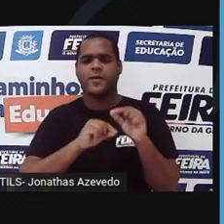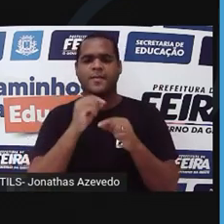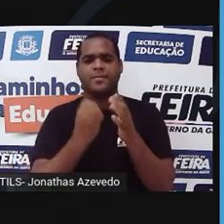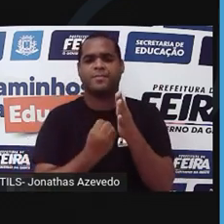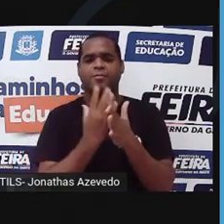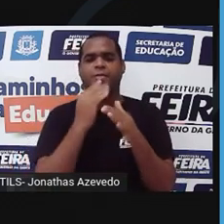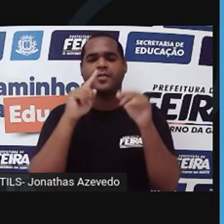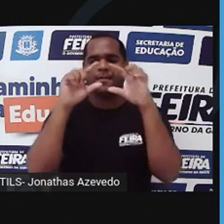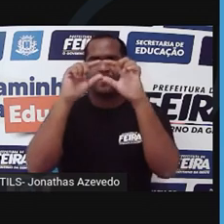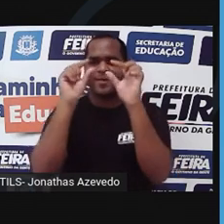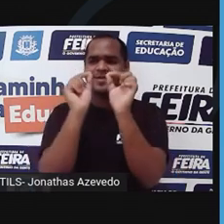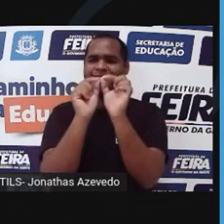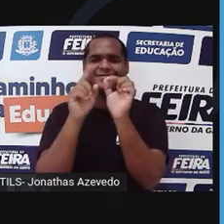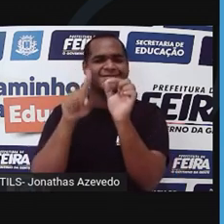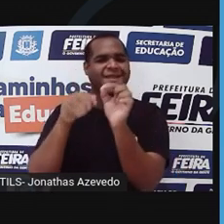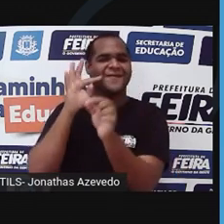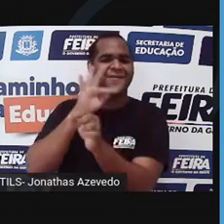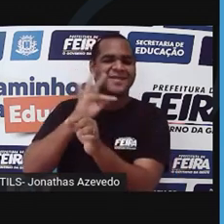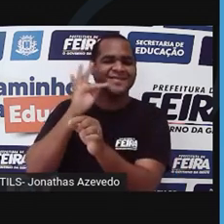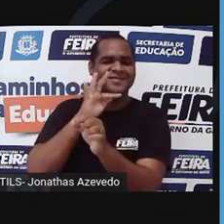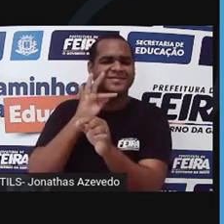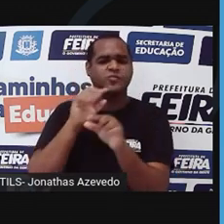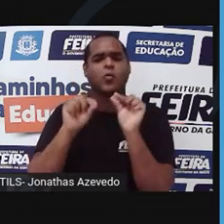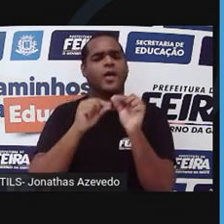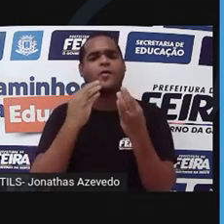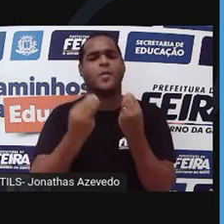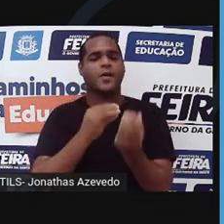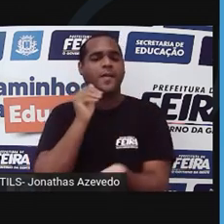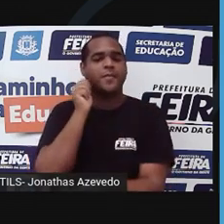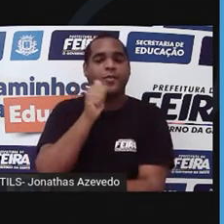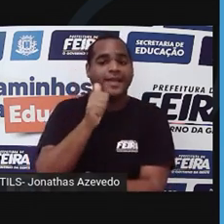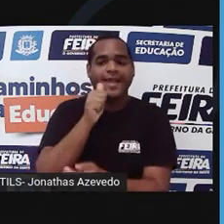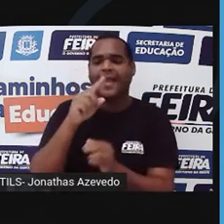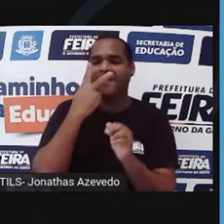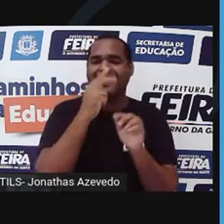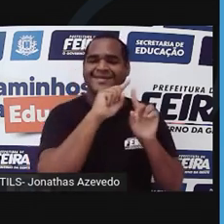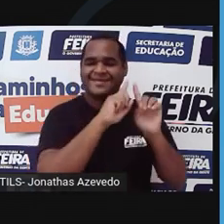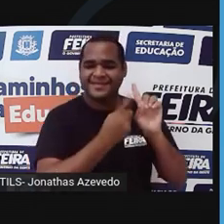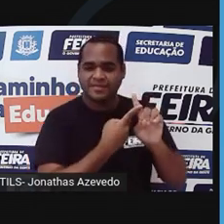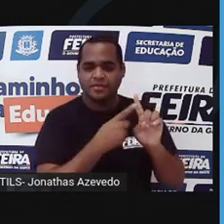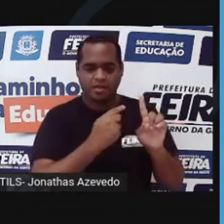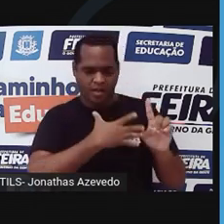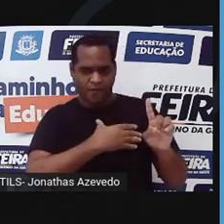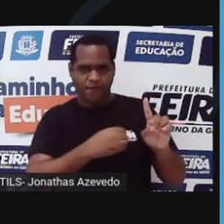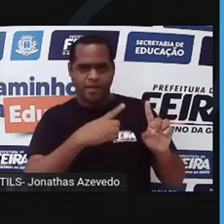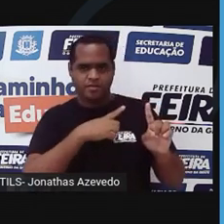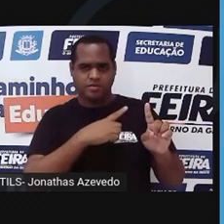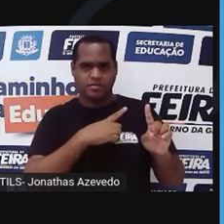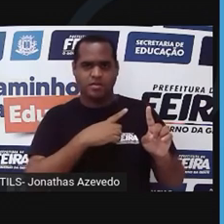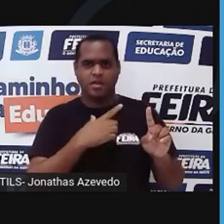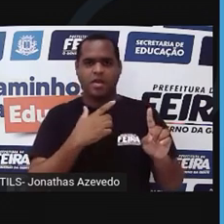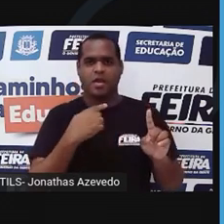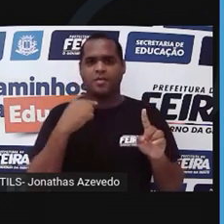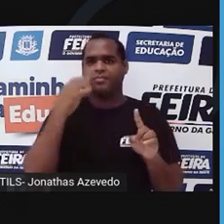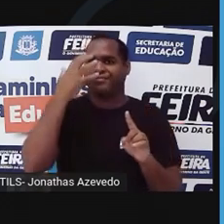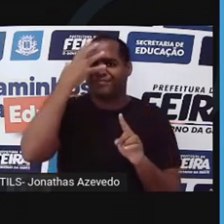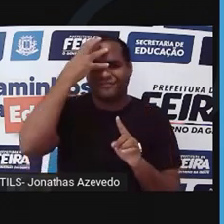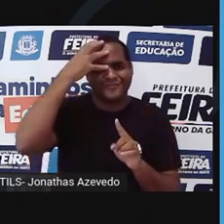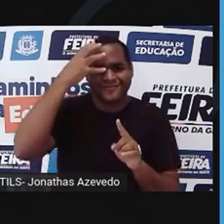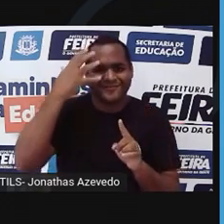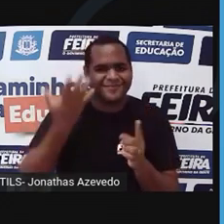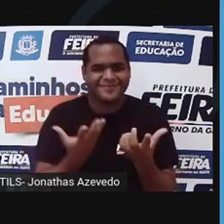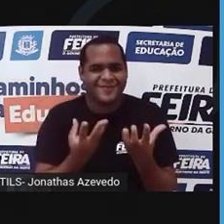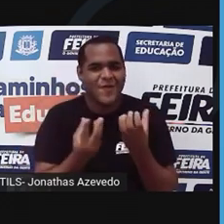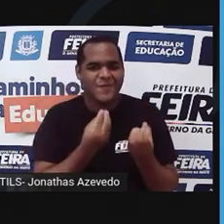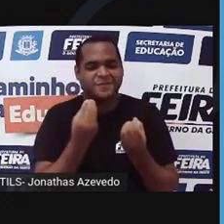topo do gametófito feminino, como se uma mulher ficasse grávida e nascesse um filho brotando da cabeça dela. E da